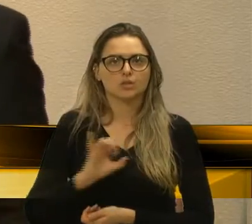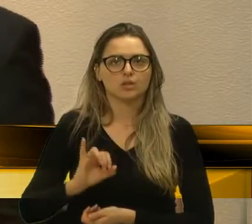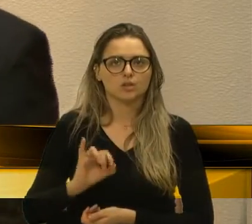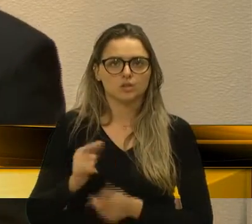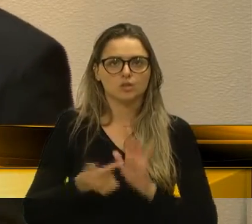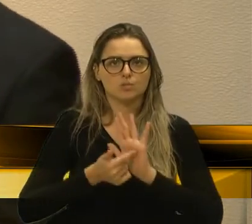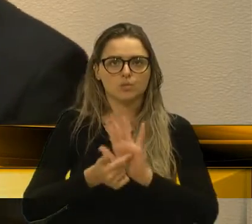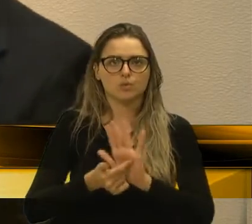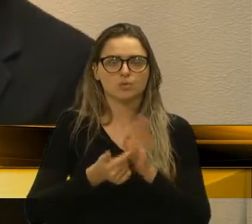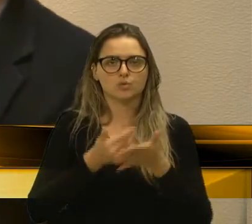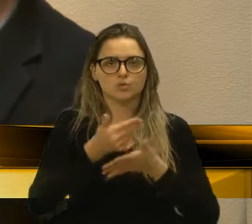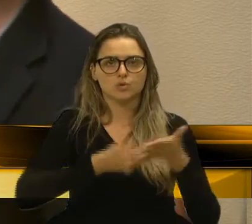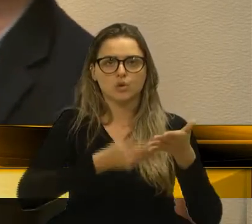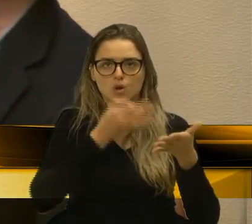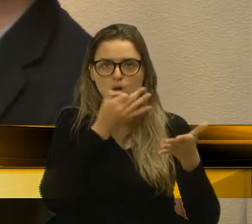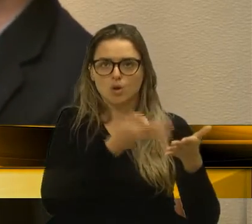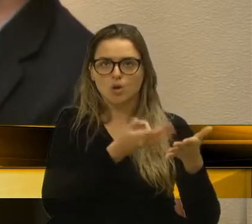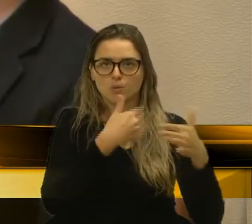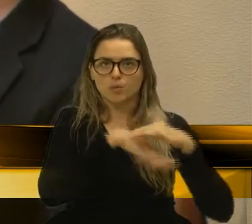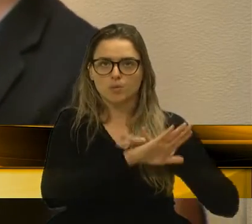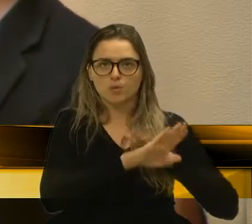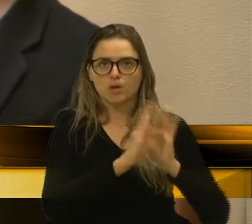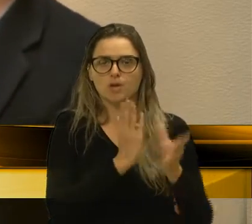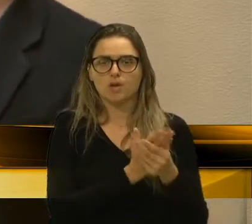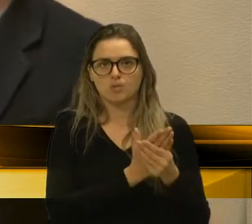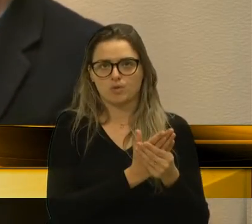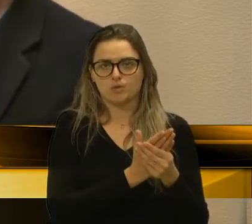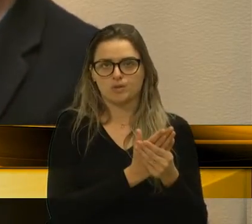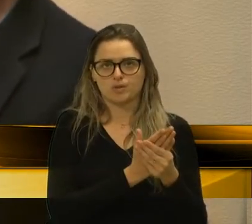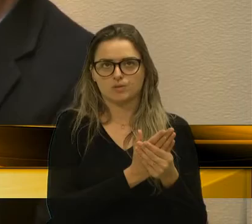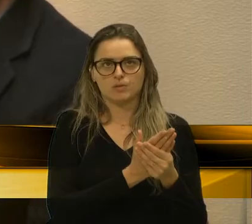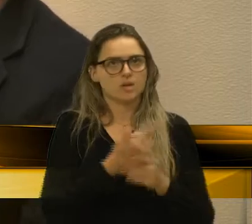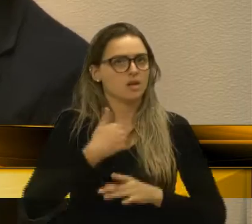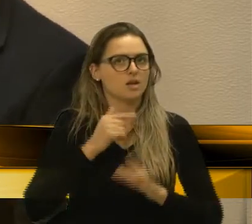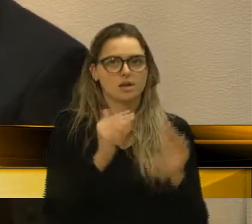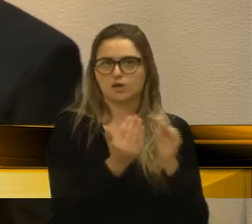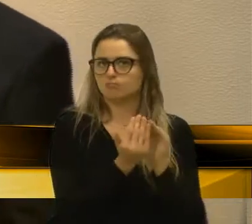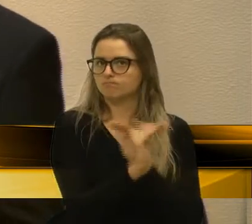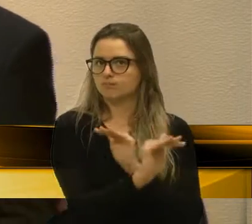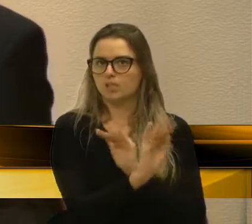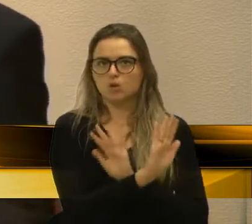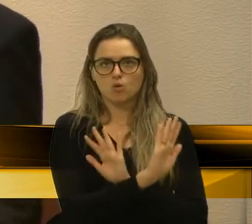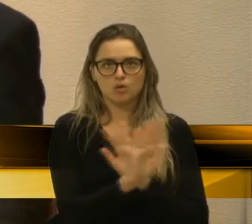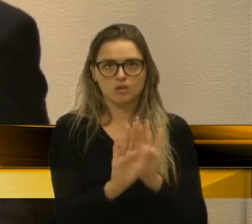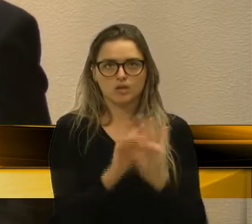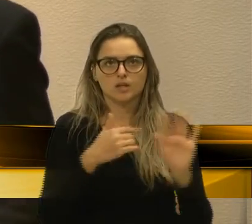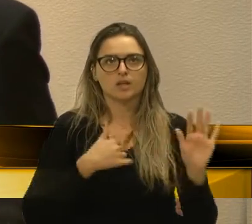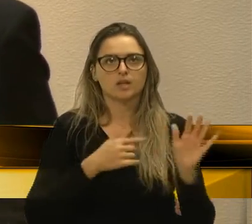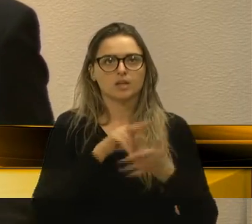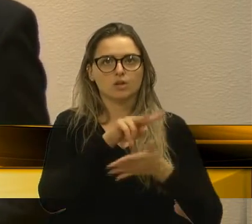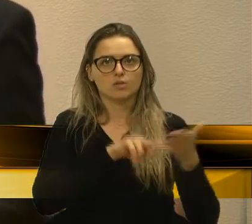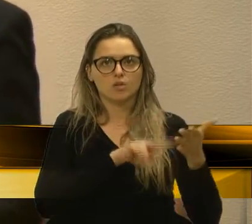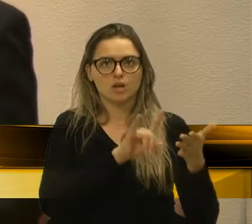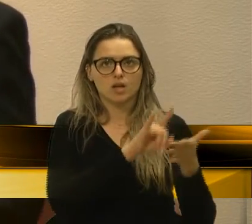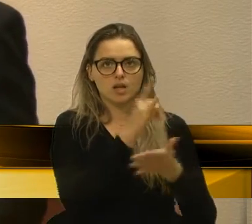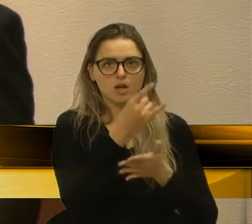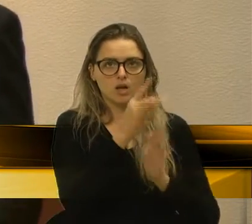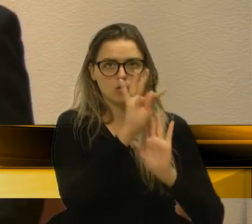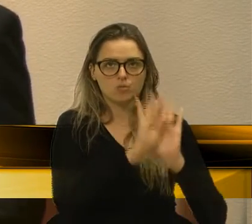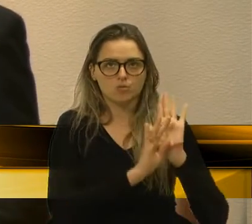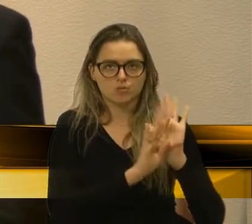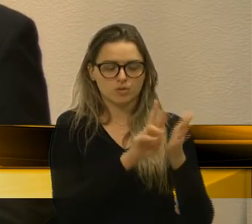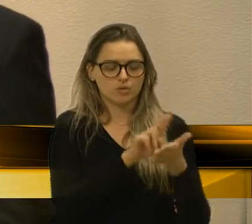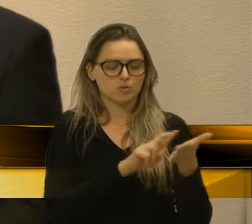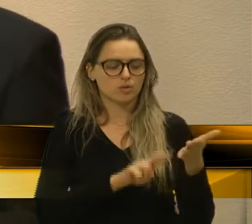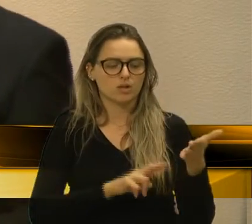apresentou um parecer pelo arquivamento, pelo qual eu não concordei na época, e vou ler o último parágrafo do